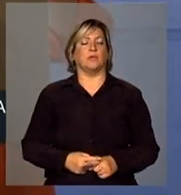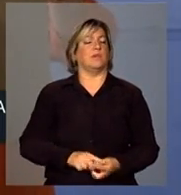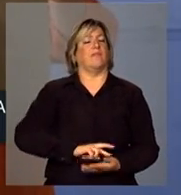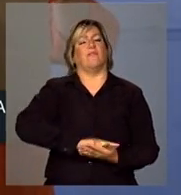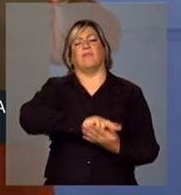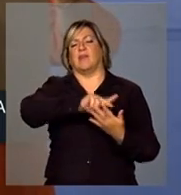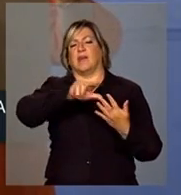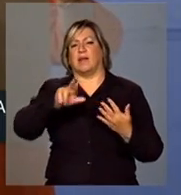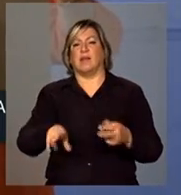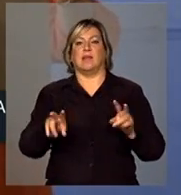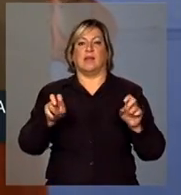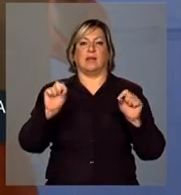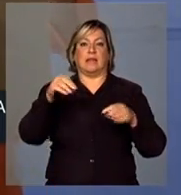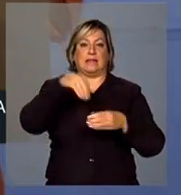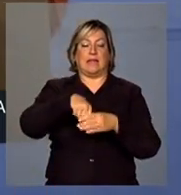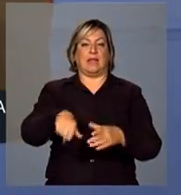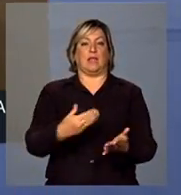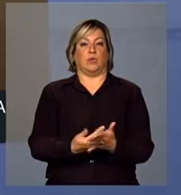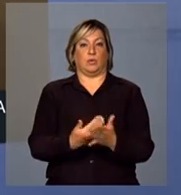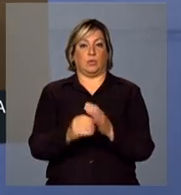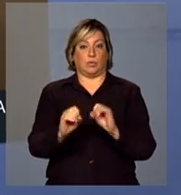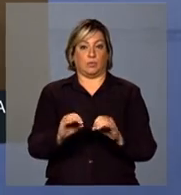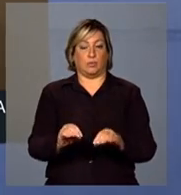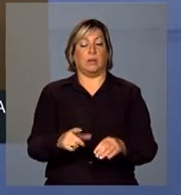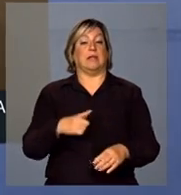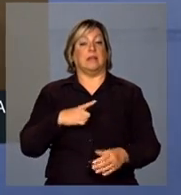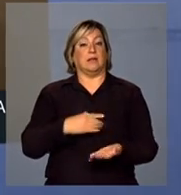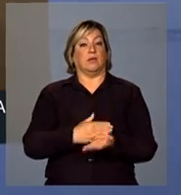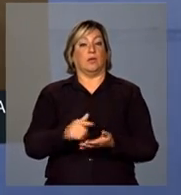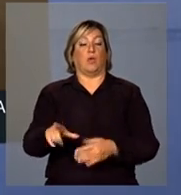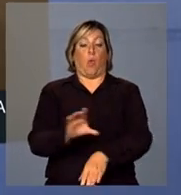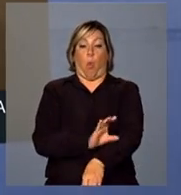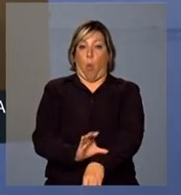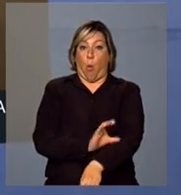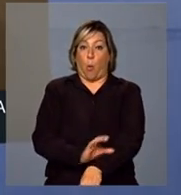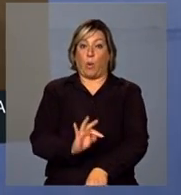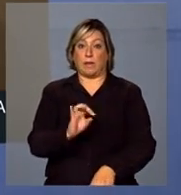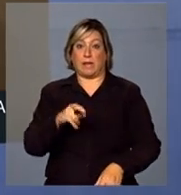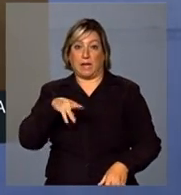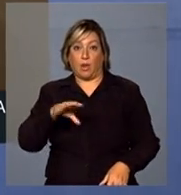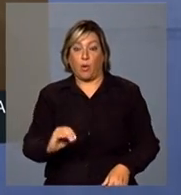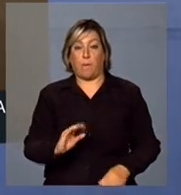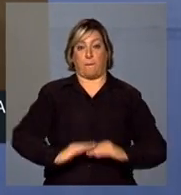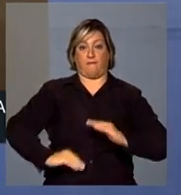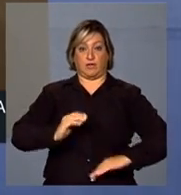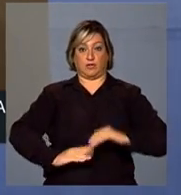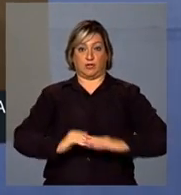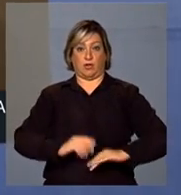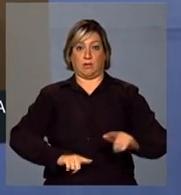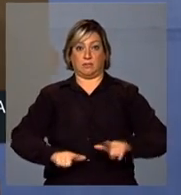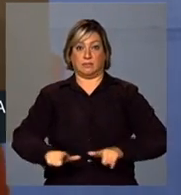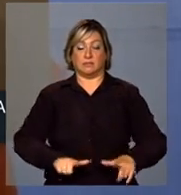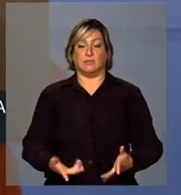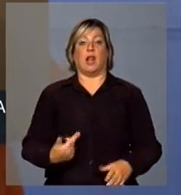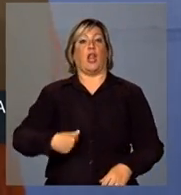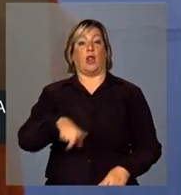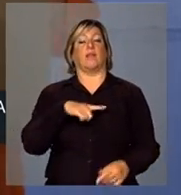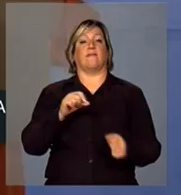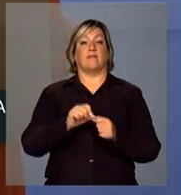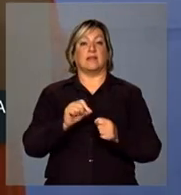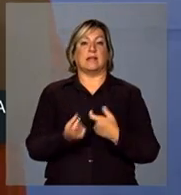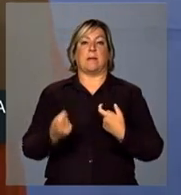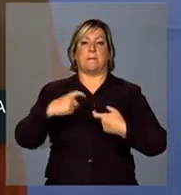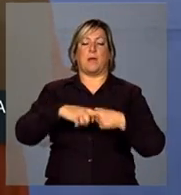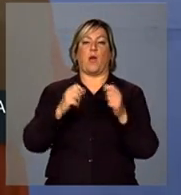questões da educação. Passa pelo curso técnico-profissionalizante, que nós estamos fazendo em